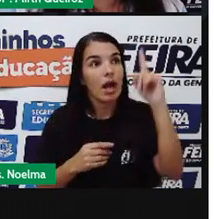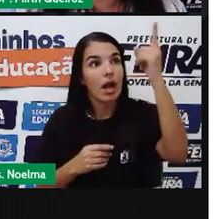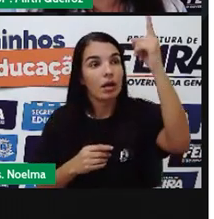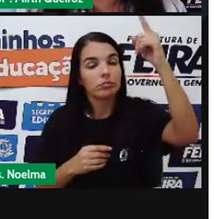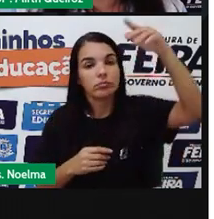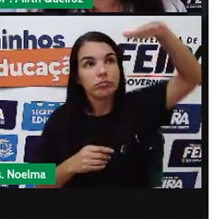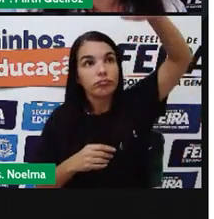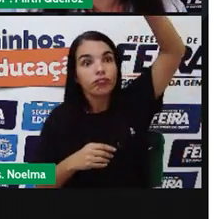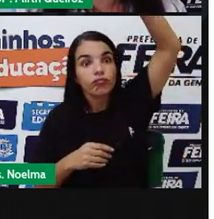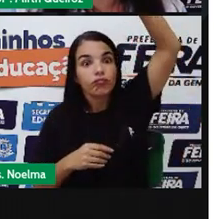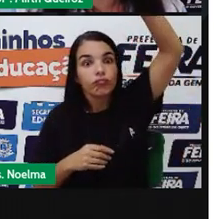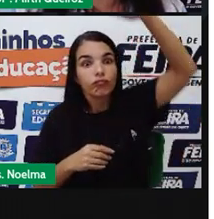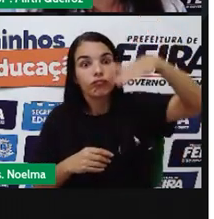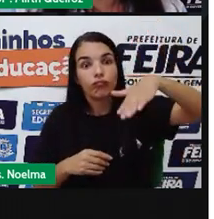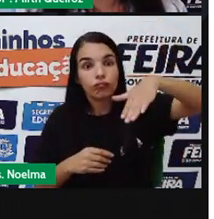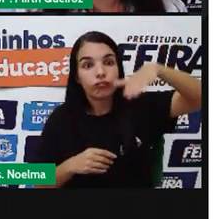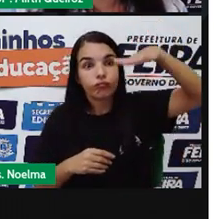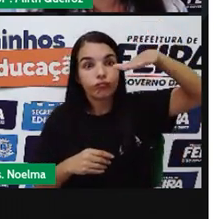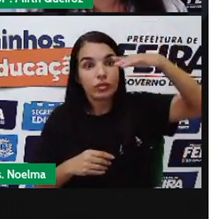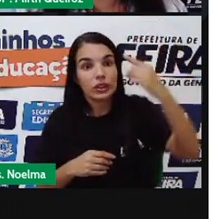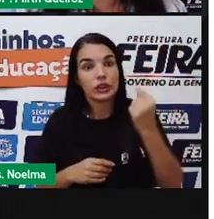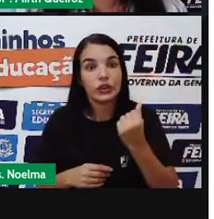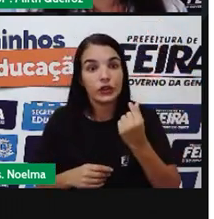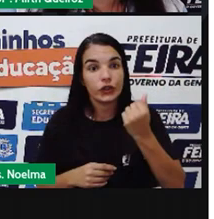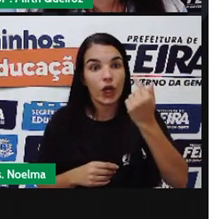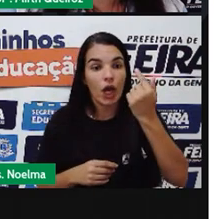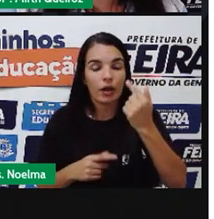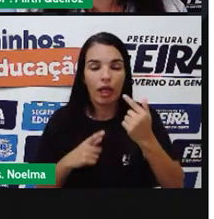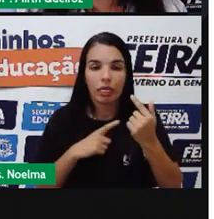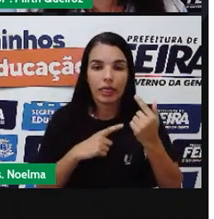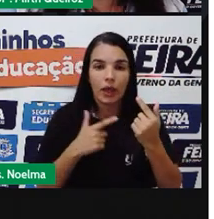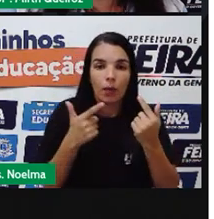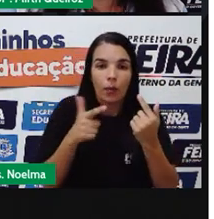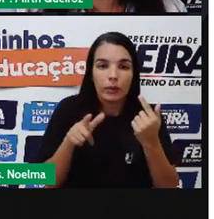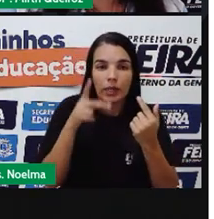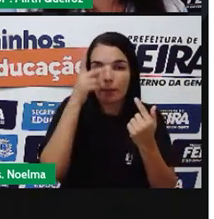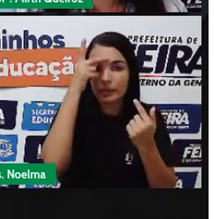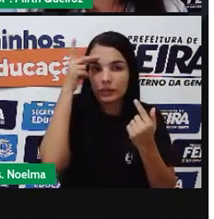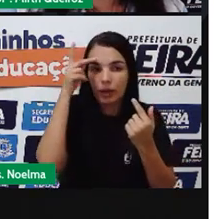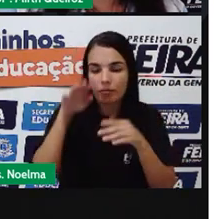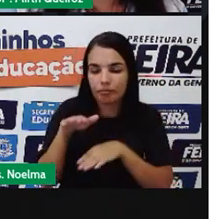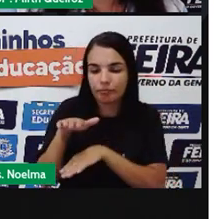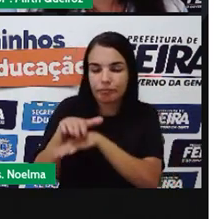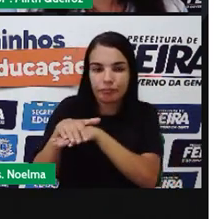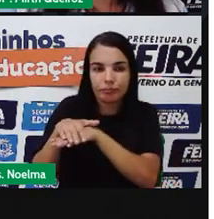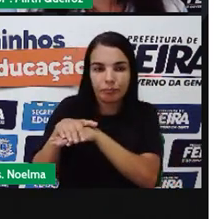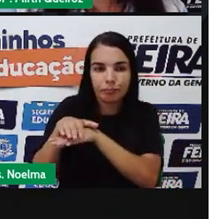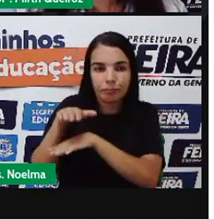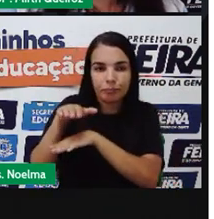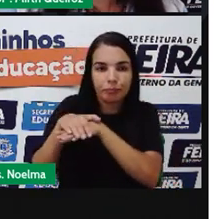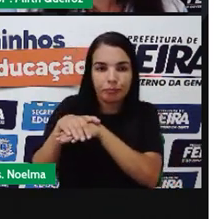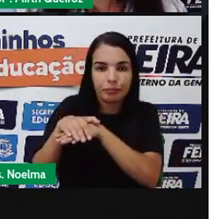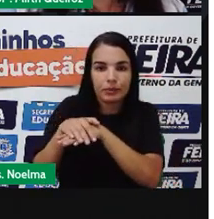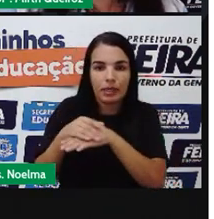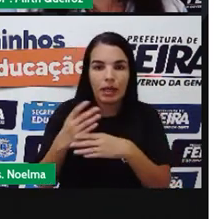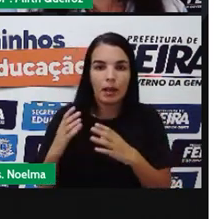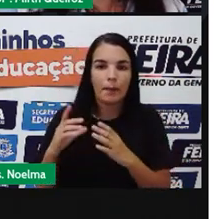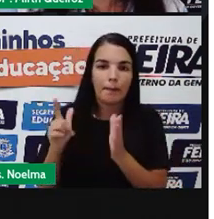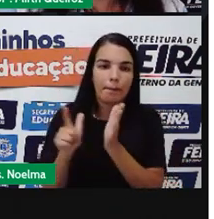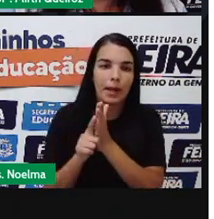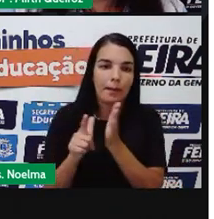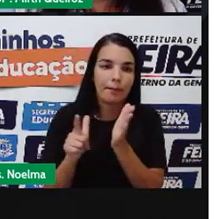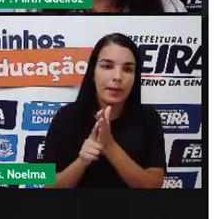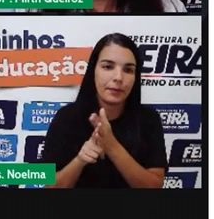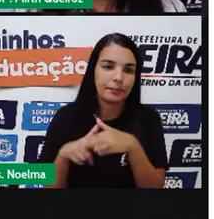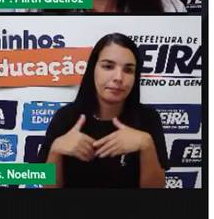Uma coluna Enorme De dinheiro Aqui nós temos Outra pessoa Que está aí Com uma coluna Mais de